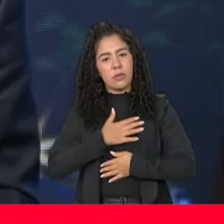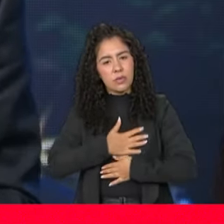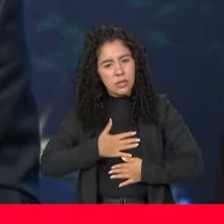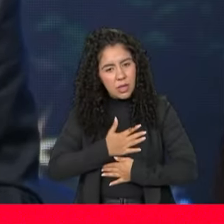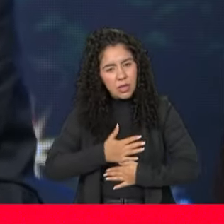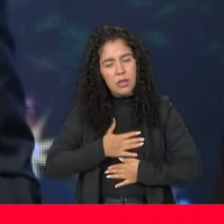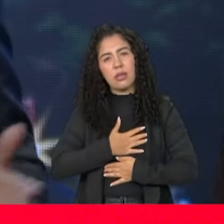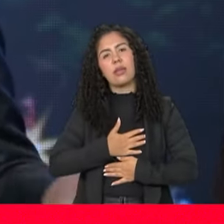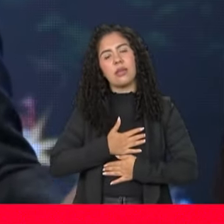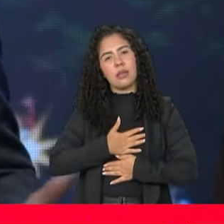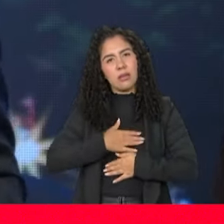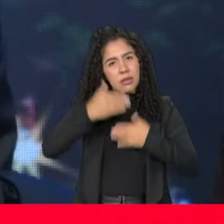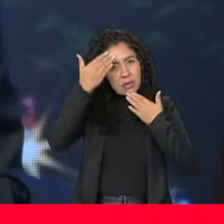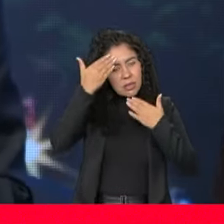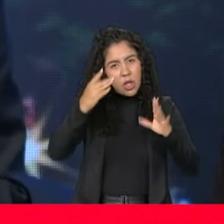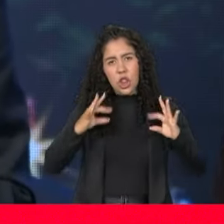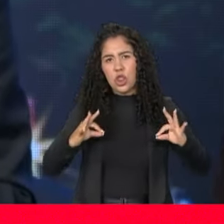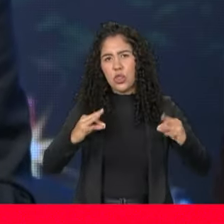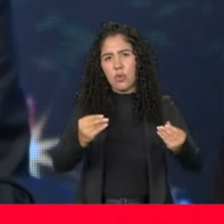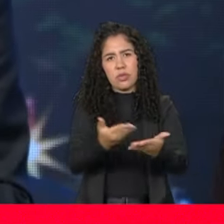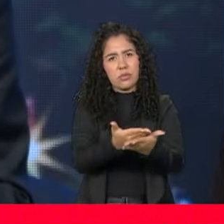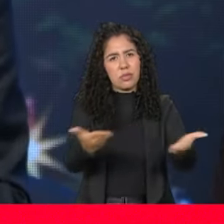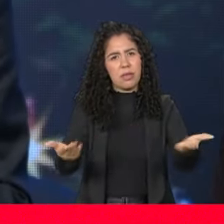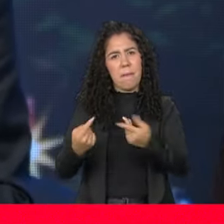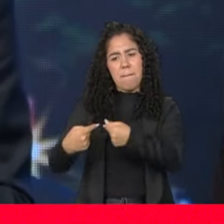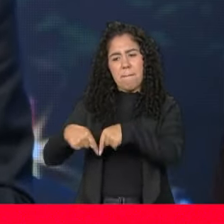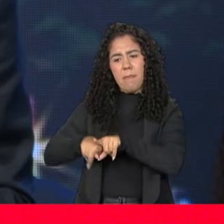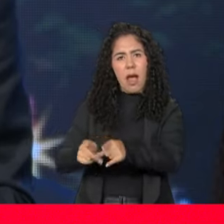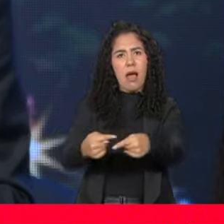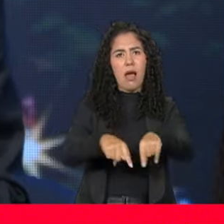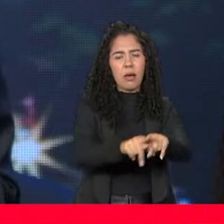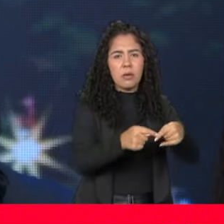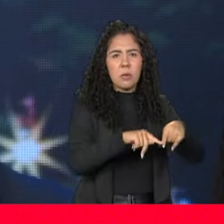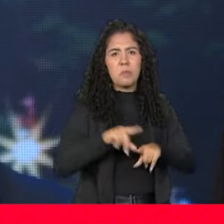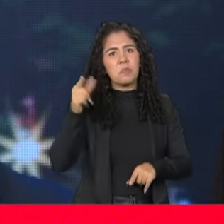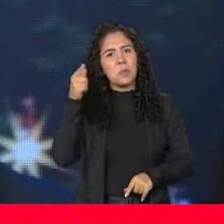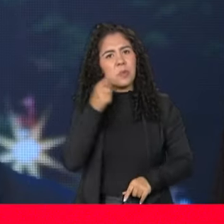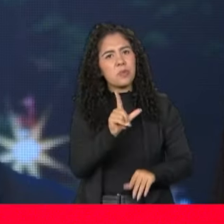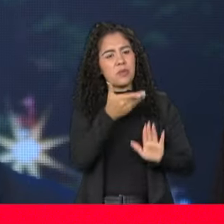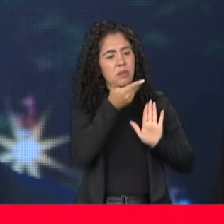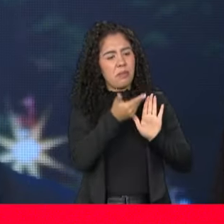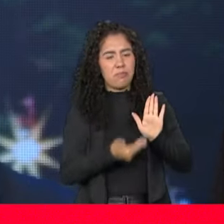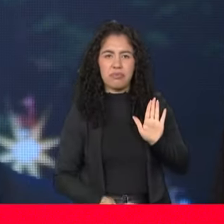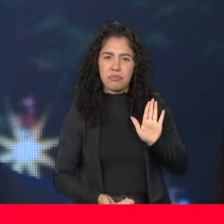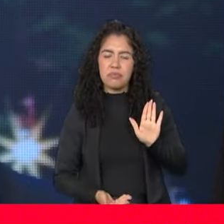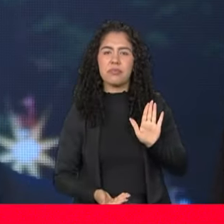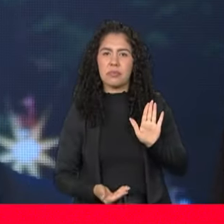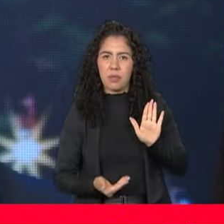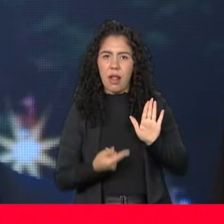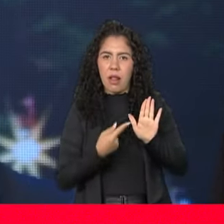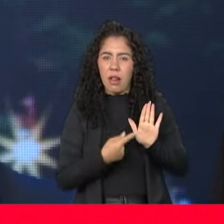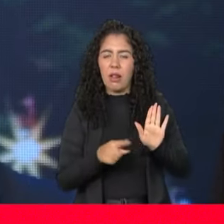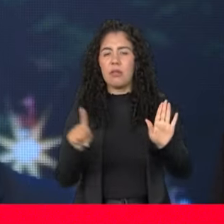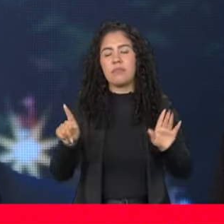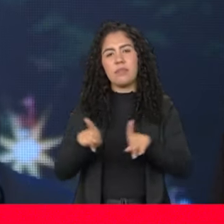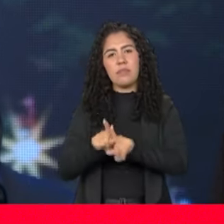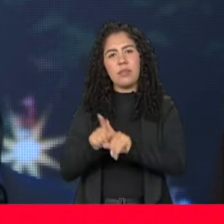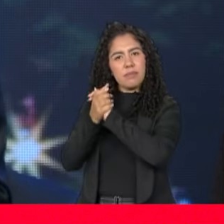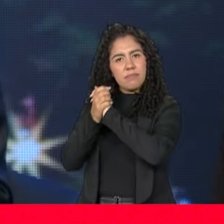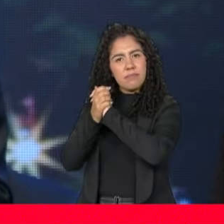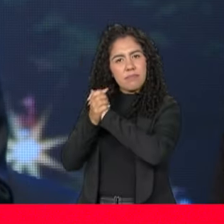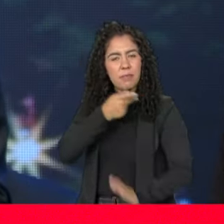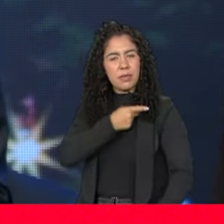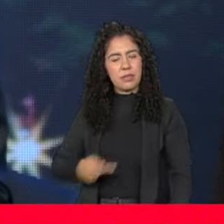todos os parceiros aqui que viabilizaram esse empreendimento e saudar o governo Lula por essa